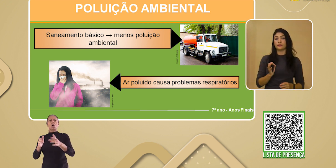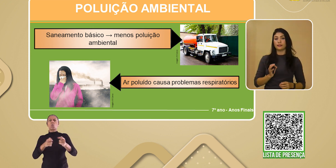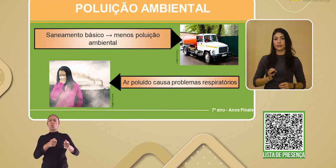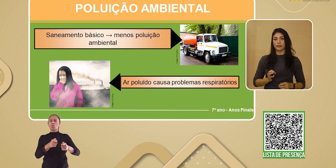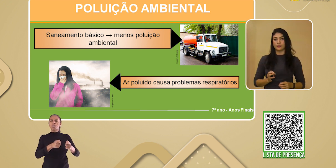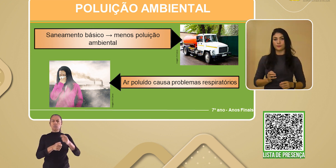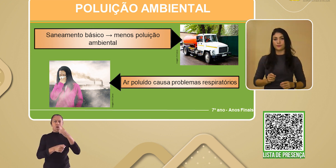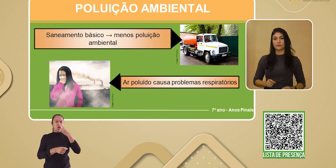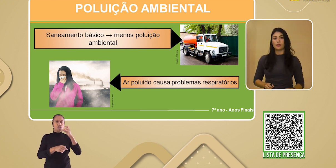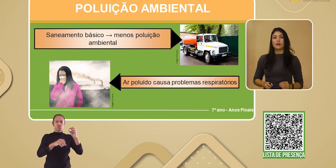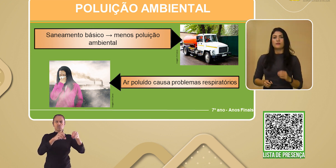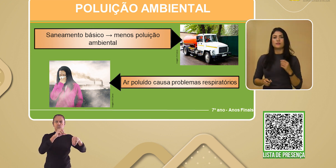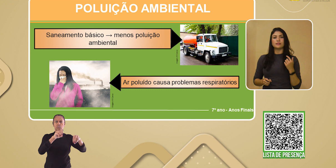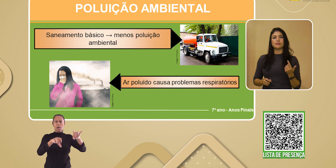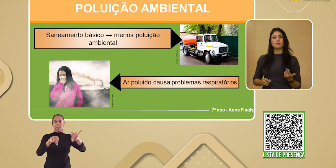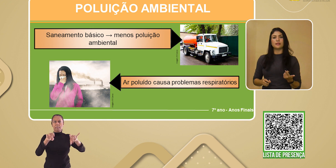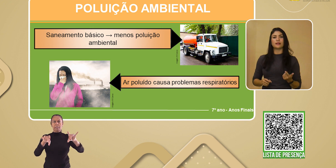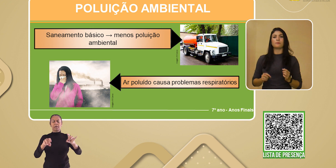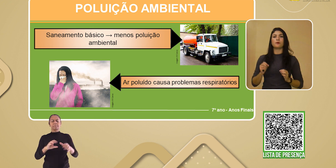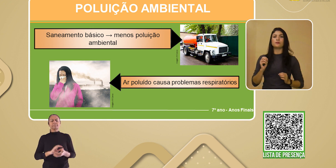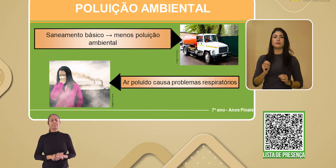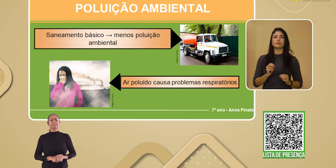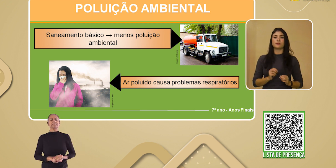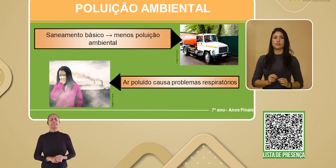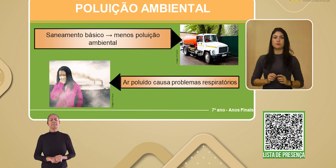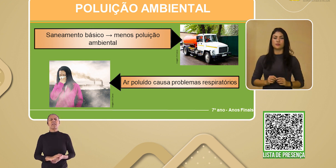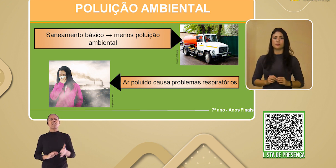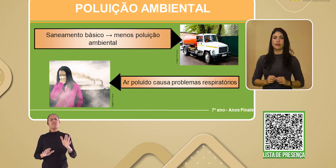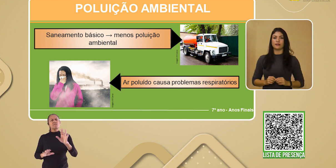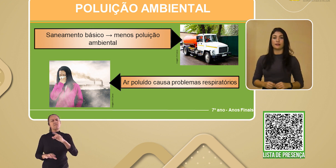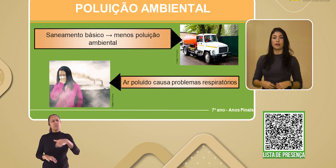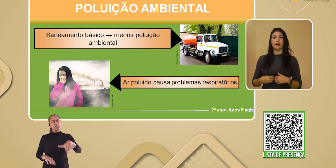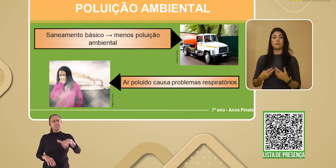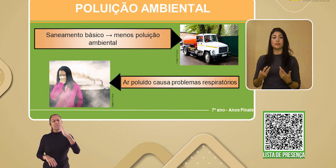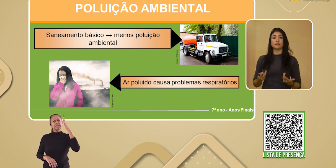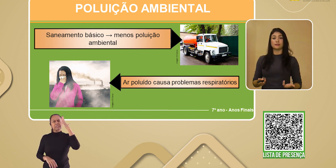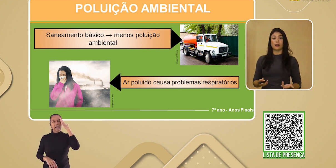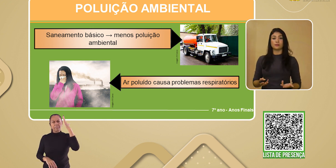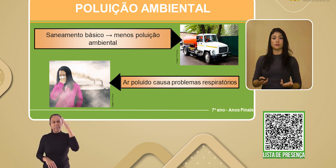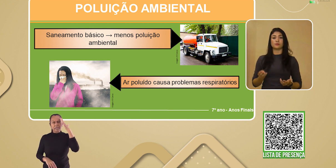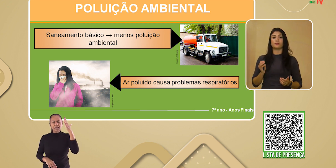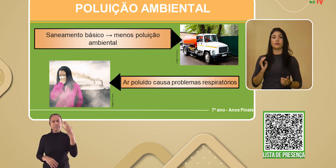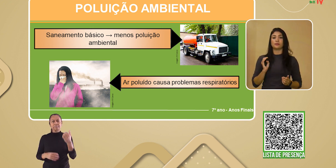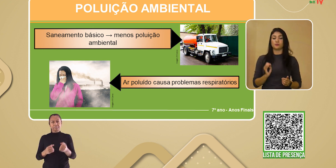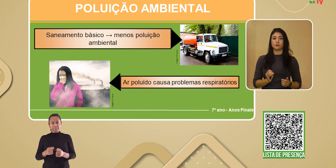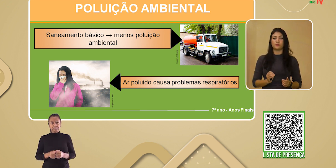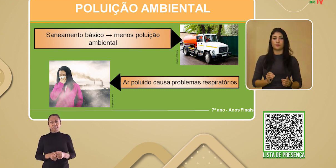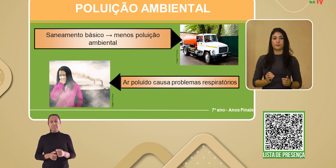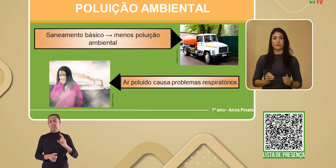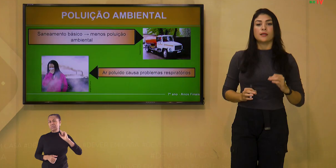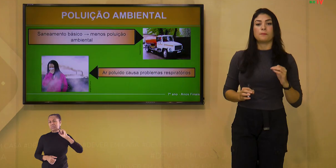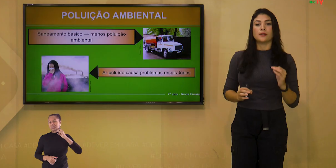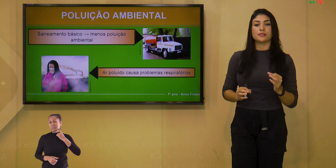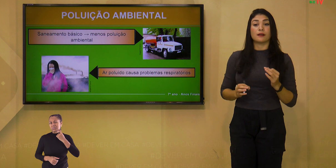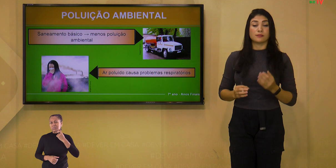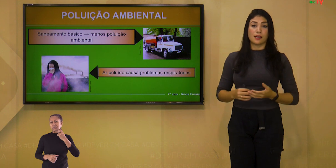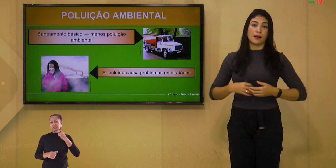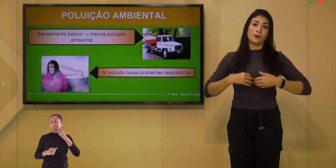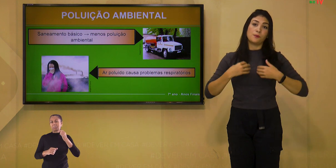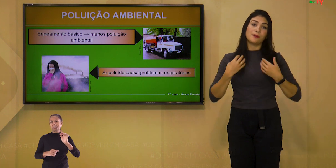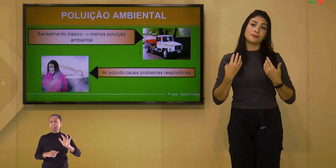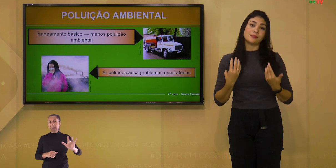o controle da dengue. Você sabia que a poluição atmosférica é uma das causas do efeito estufa que pode